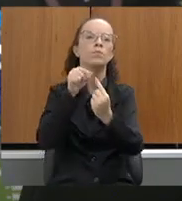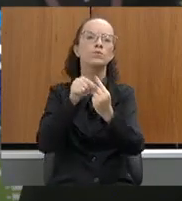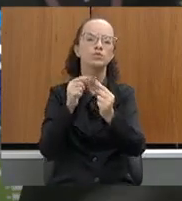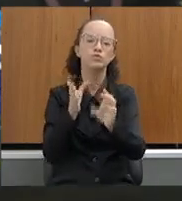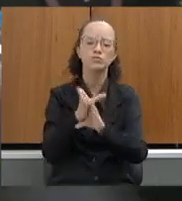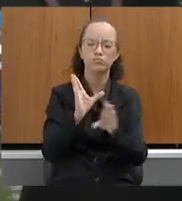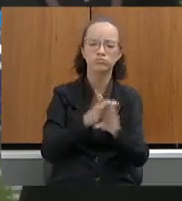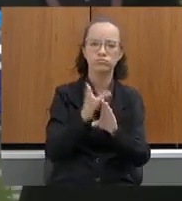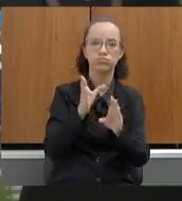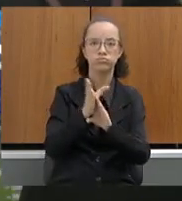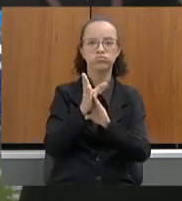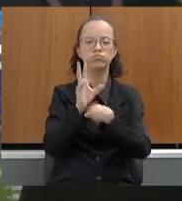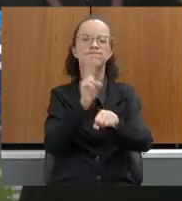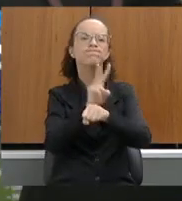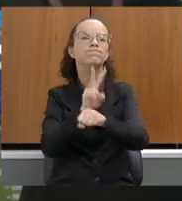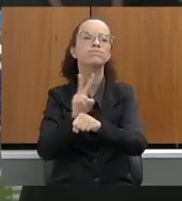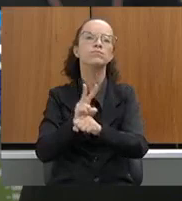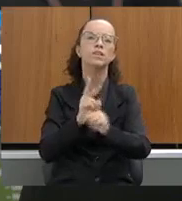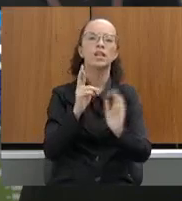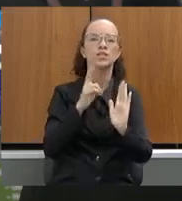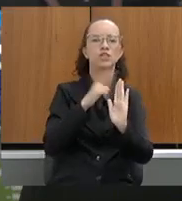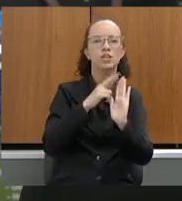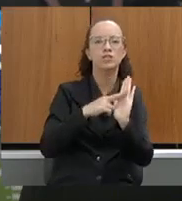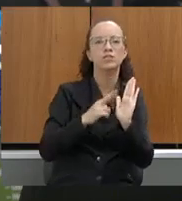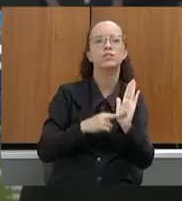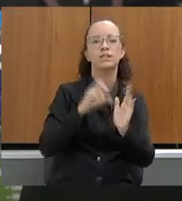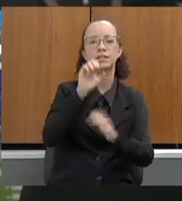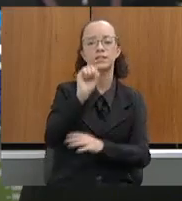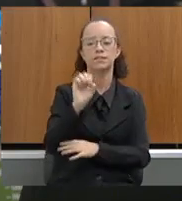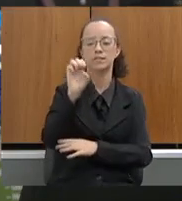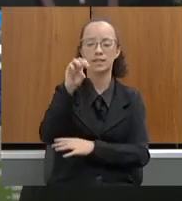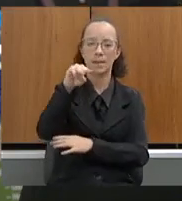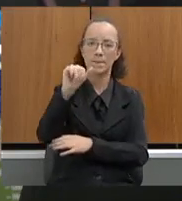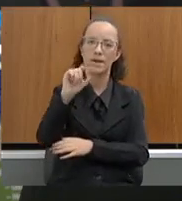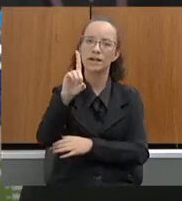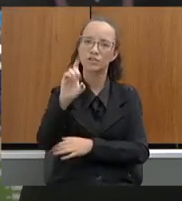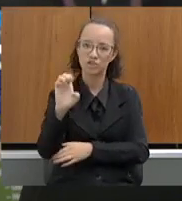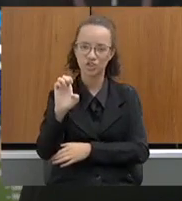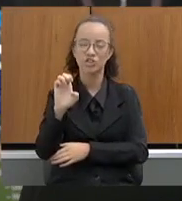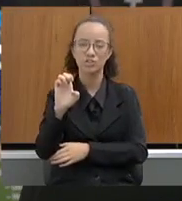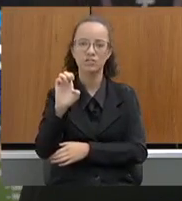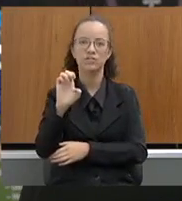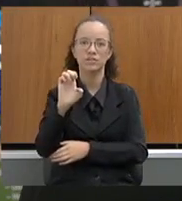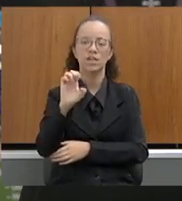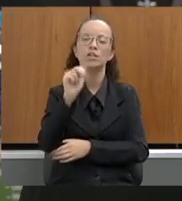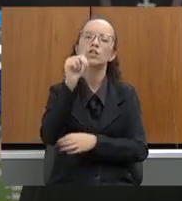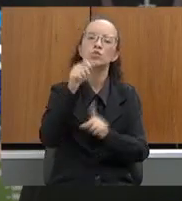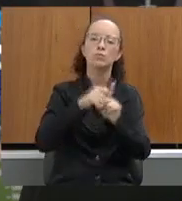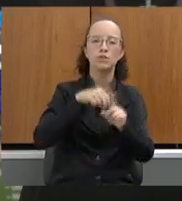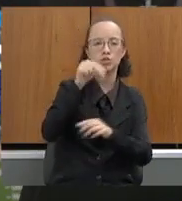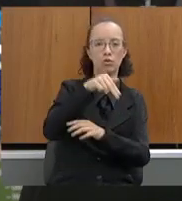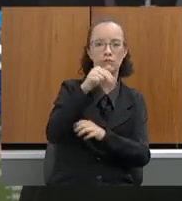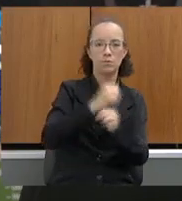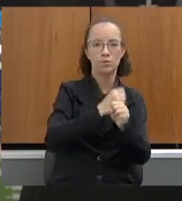de auditoria conforme a publicação da resolução nº 3.177, 5 de novembro de 2022.